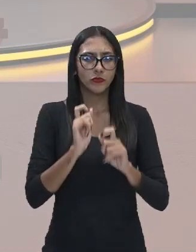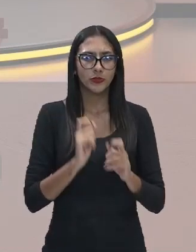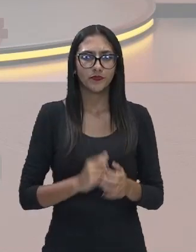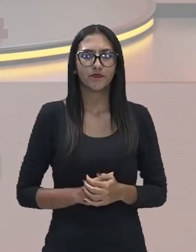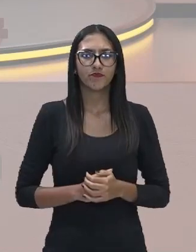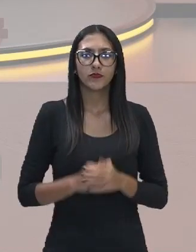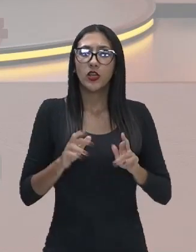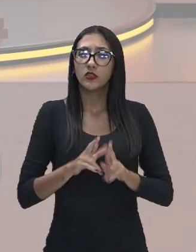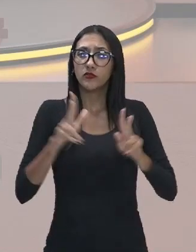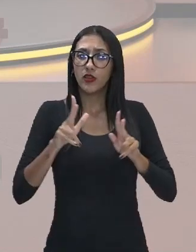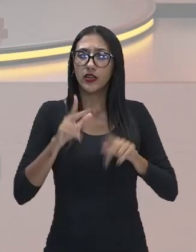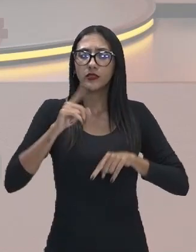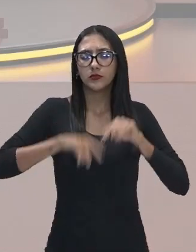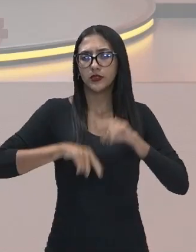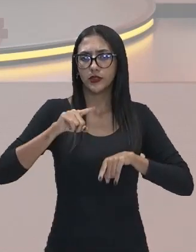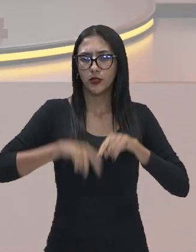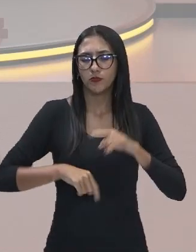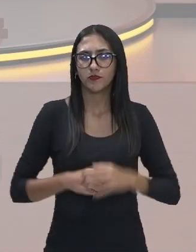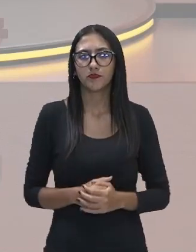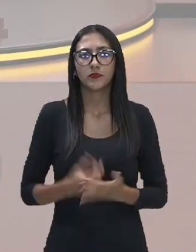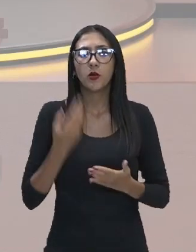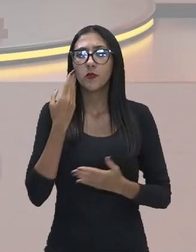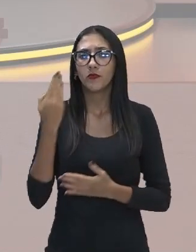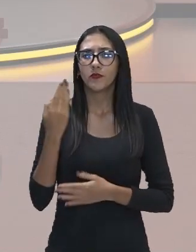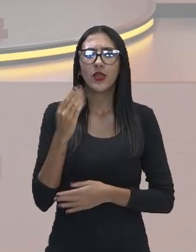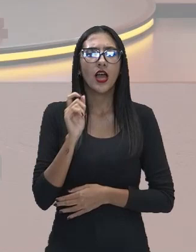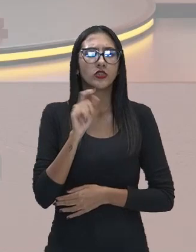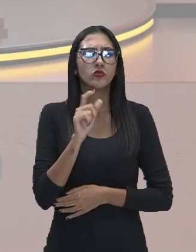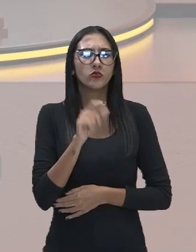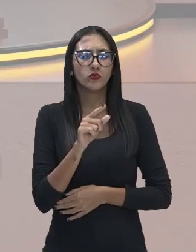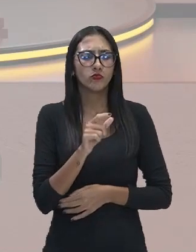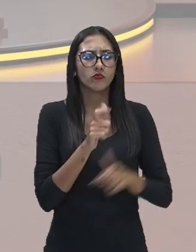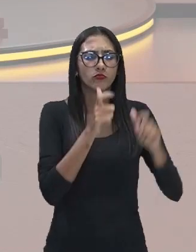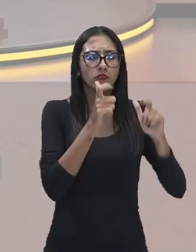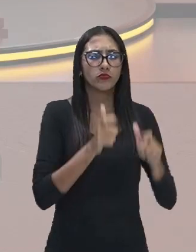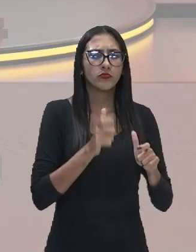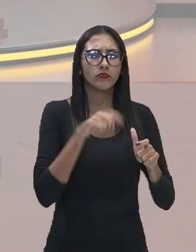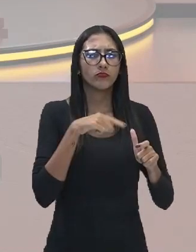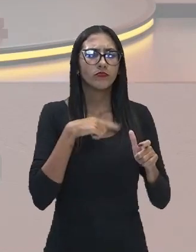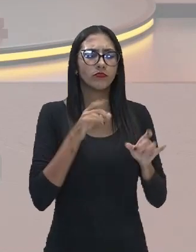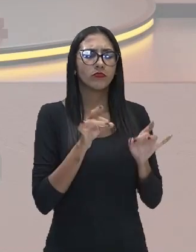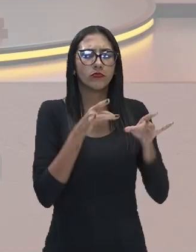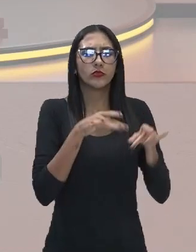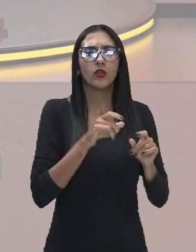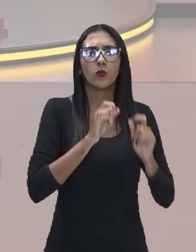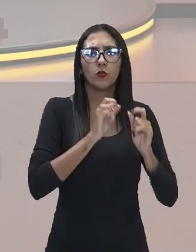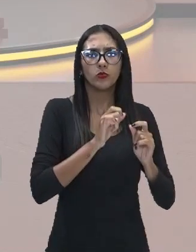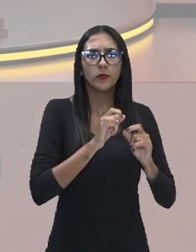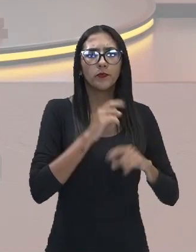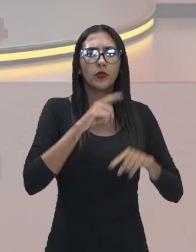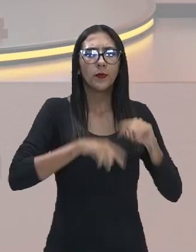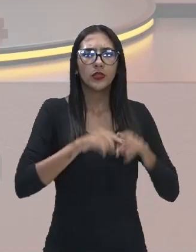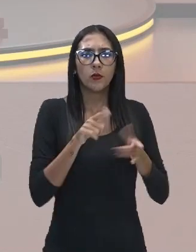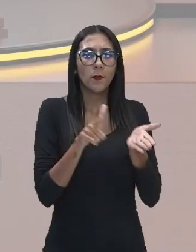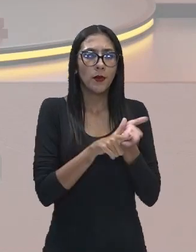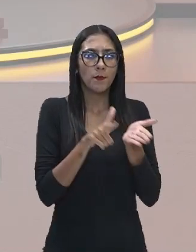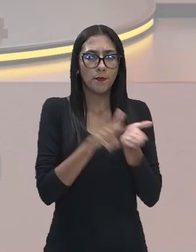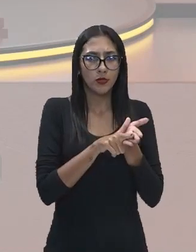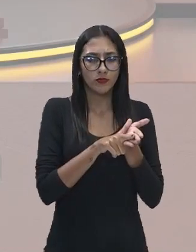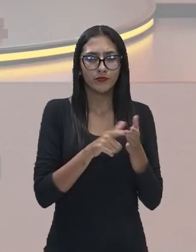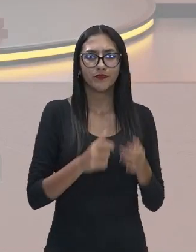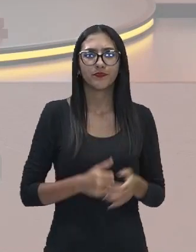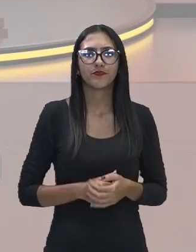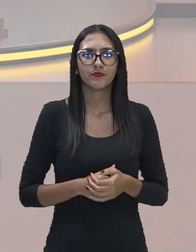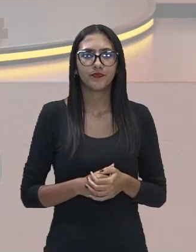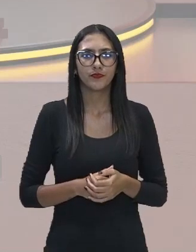diferente de material. Então, se você olhar para a azul, por exemplo, ela é destinada a gente jogar ali papel. E